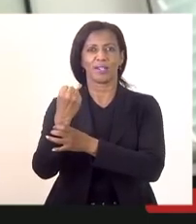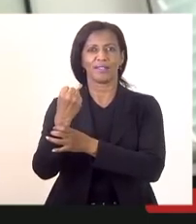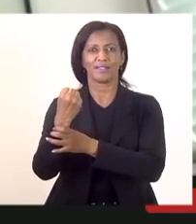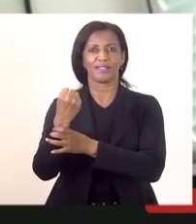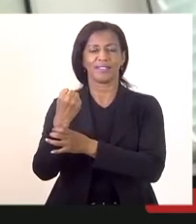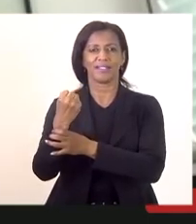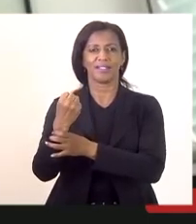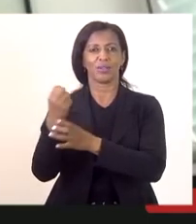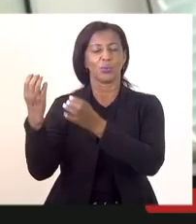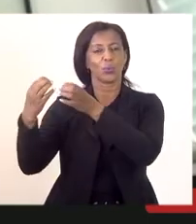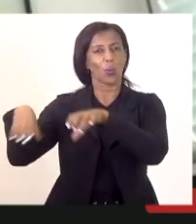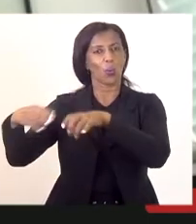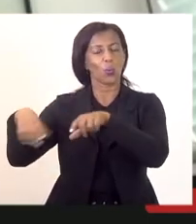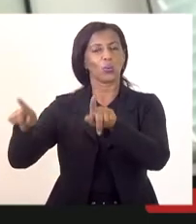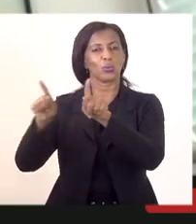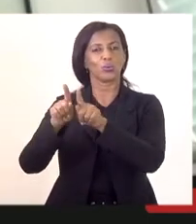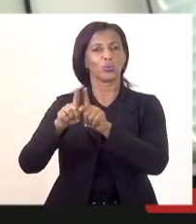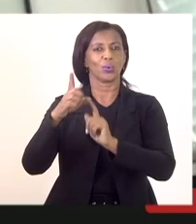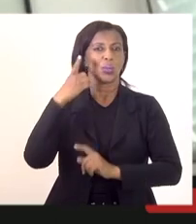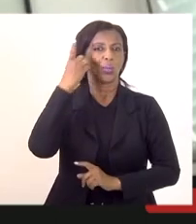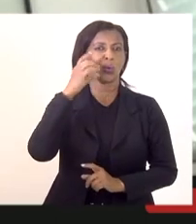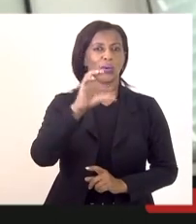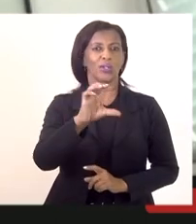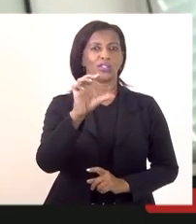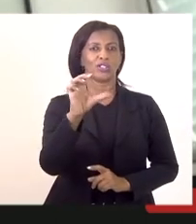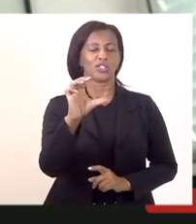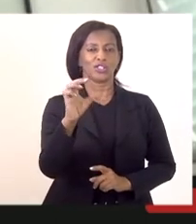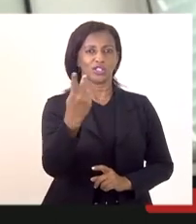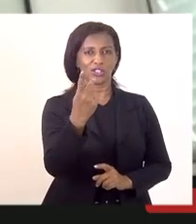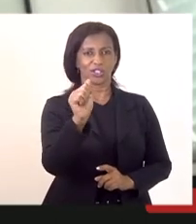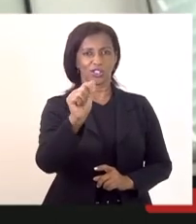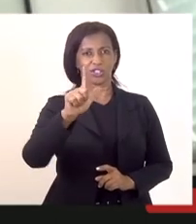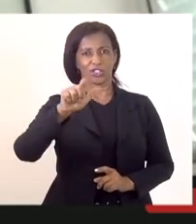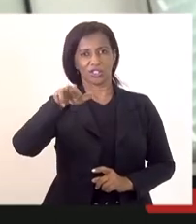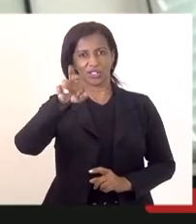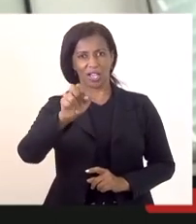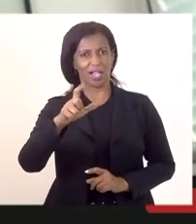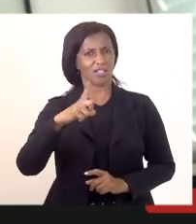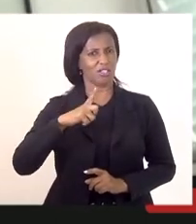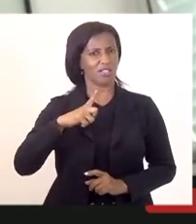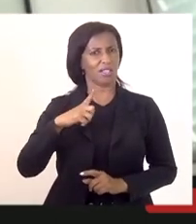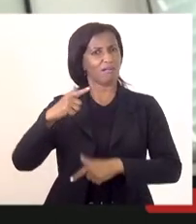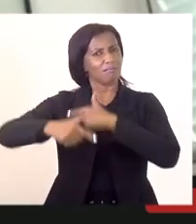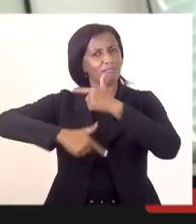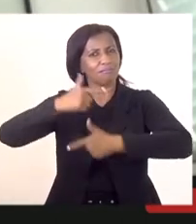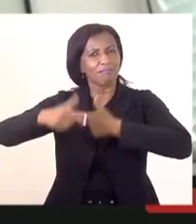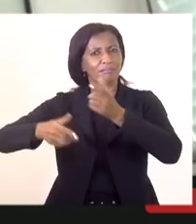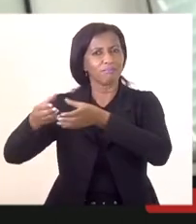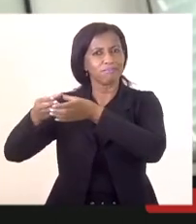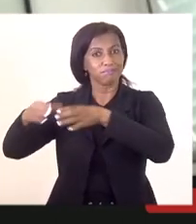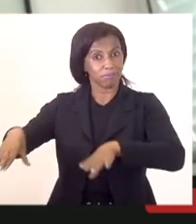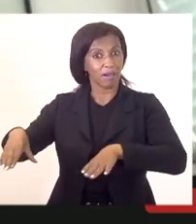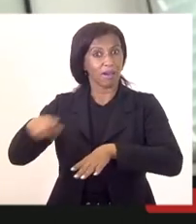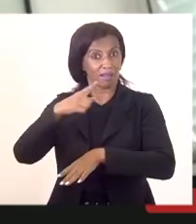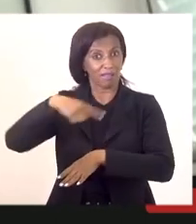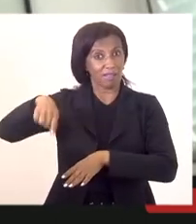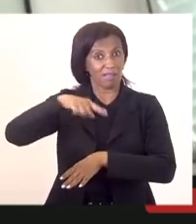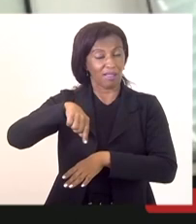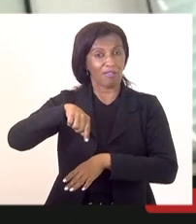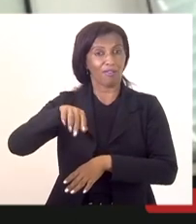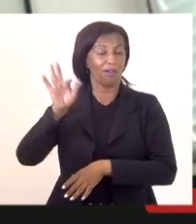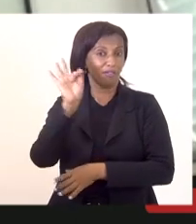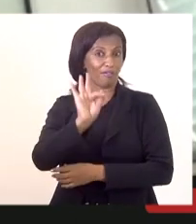do concurso também, o deputado Charles Batista, que tem muito atuado aí nos concursos públicos, inclusive de âmbito federal, ajudando a